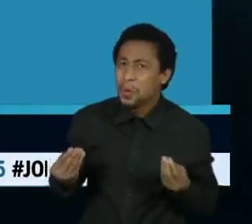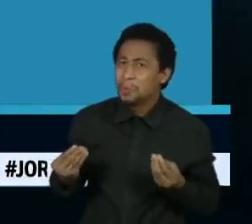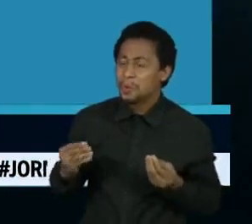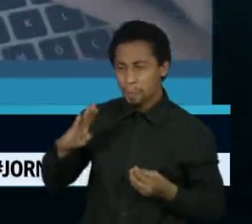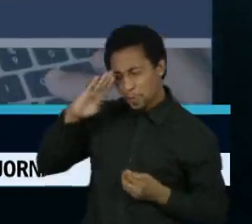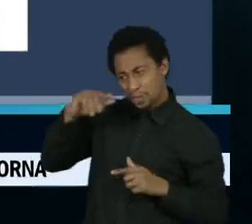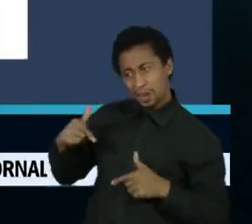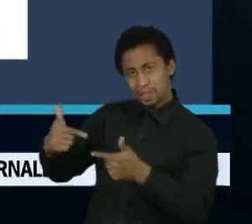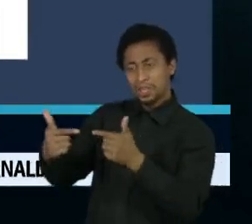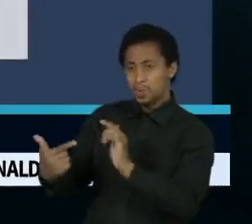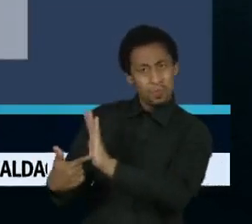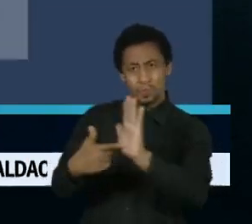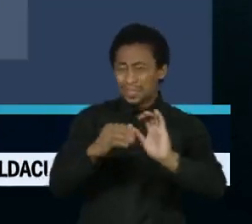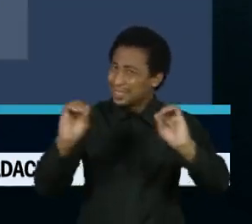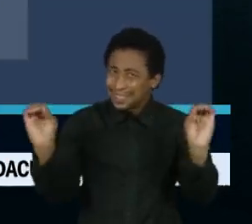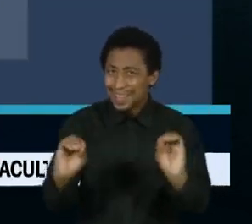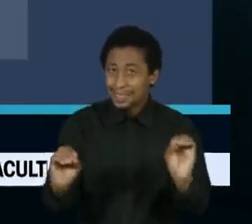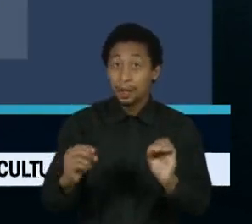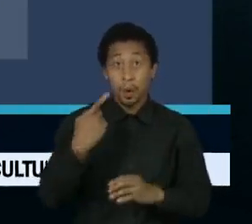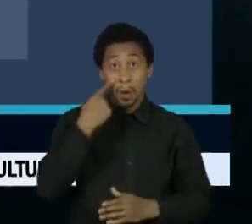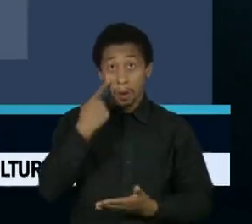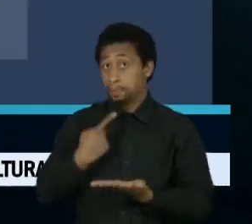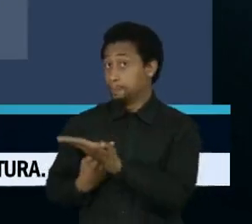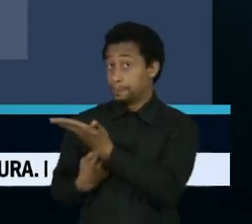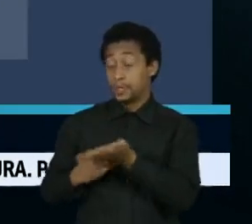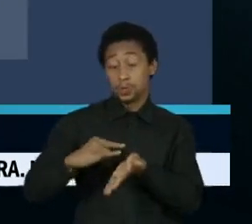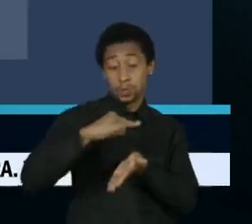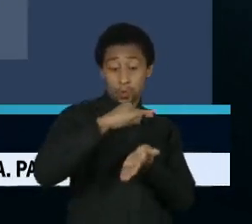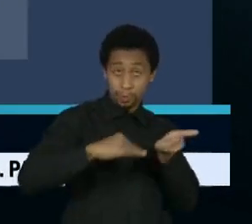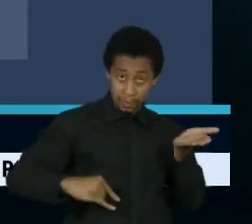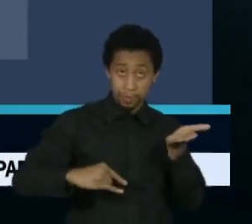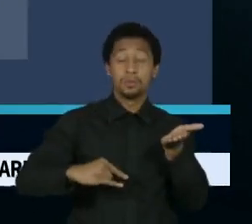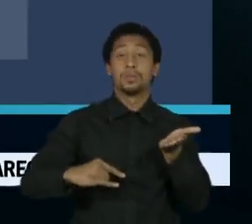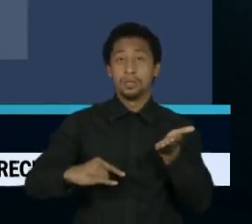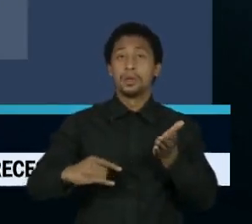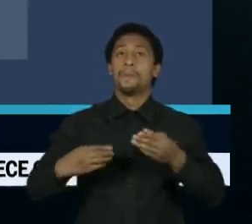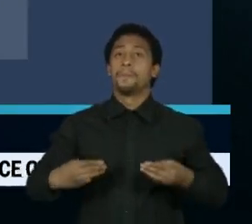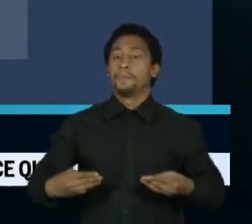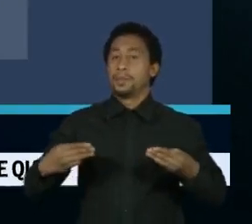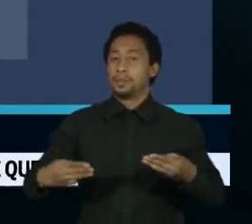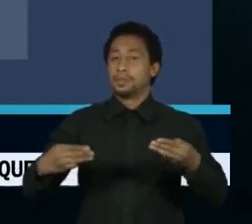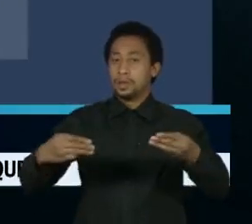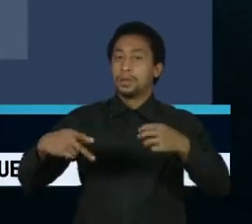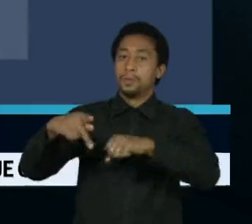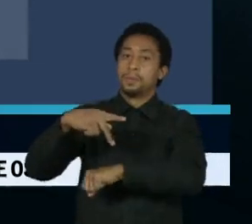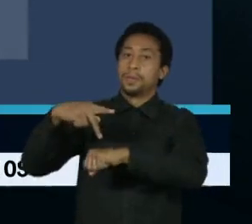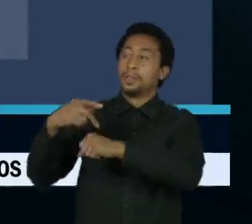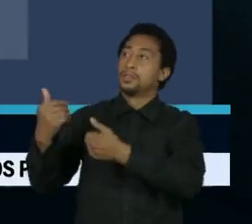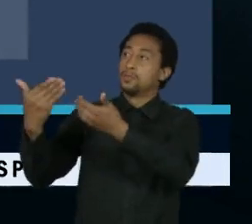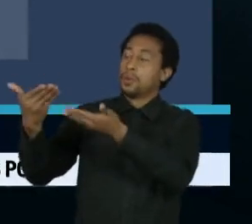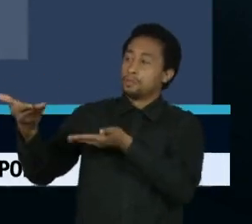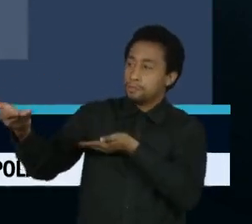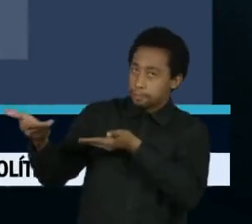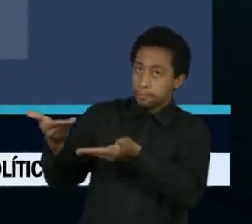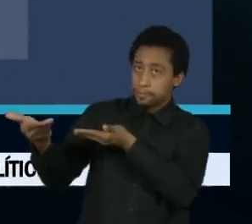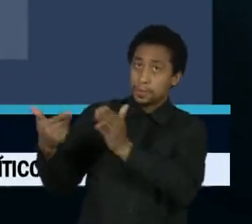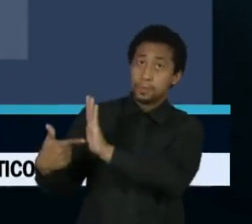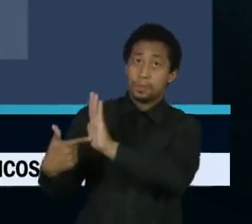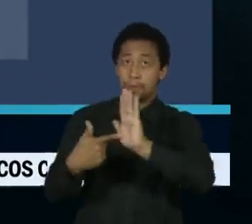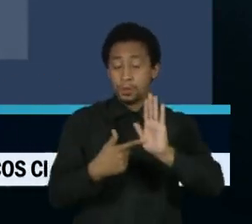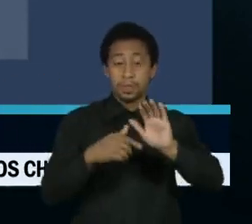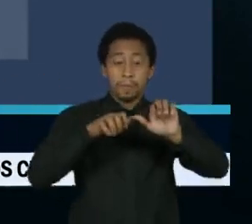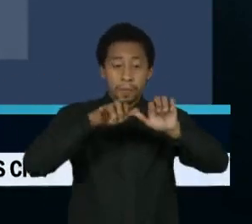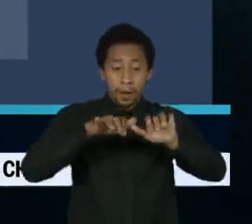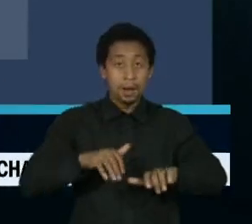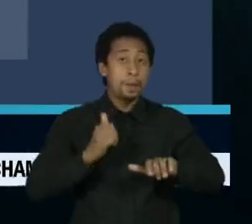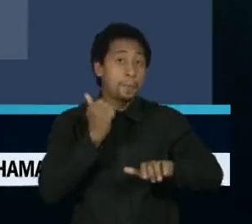O título informa documento reservado dos Ministérios das Relações Exteriores. A origem diz que ele foi produzido em Moscou. E